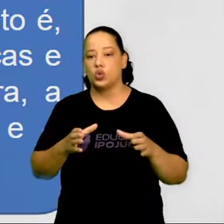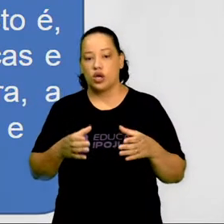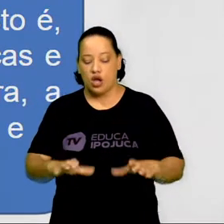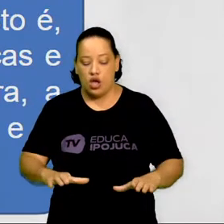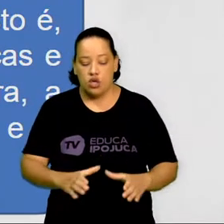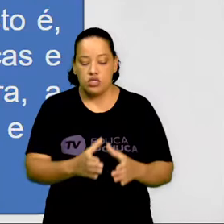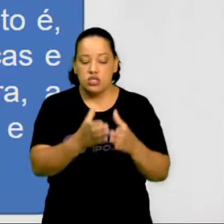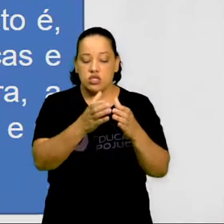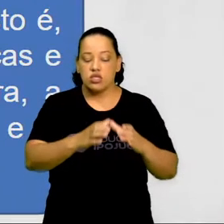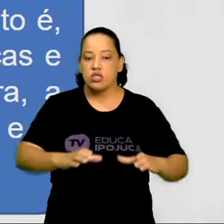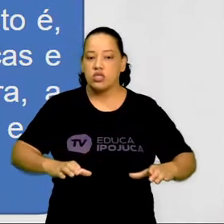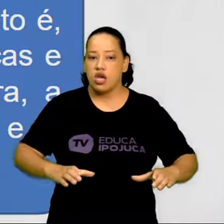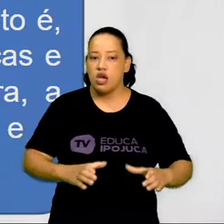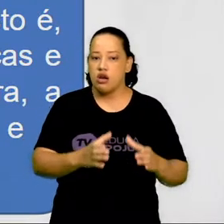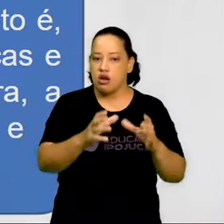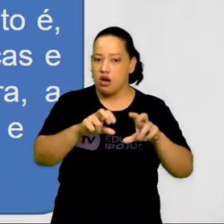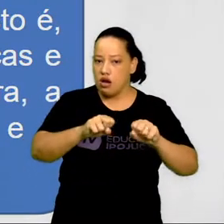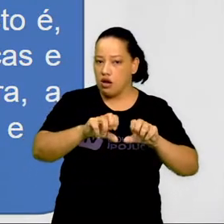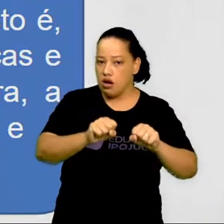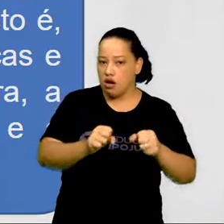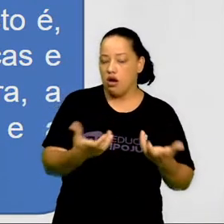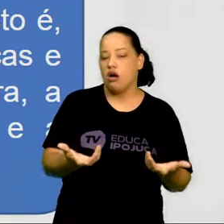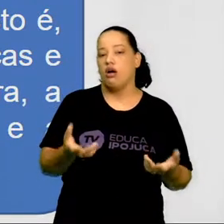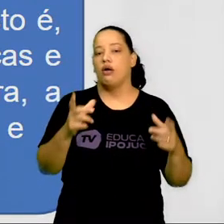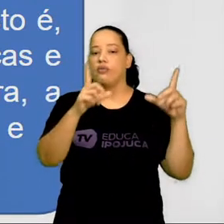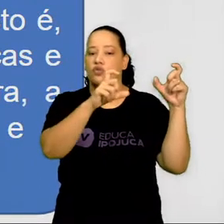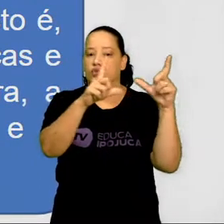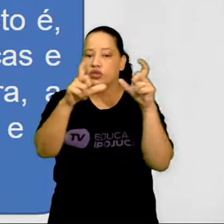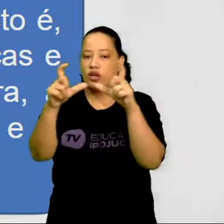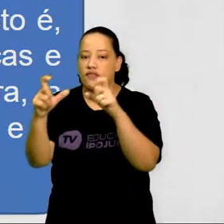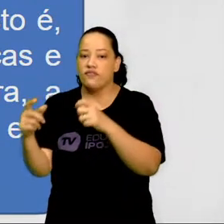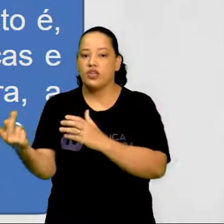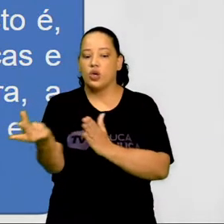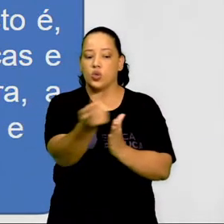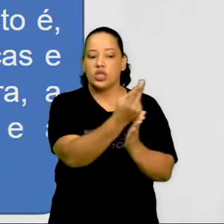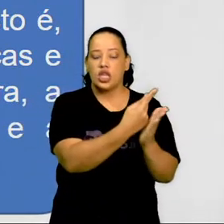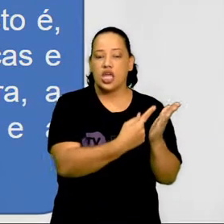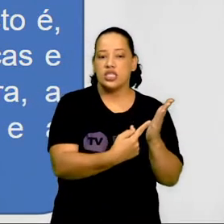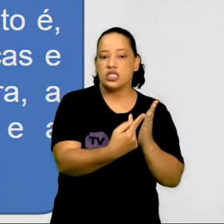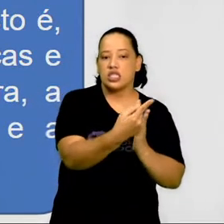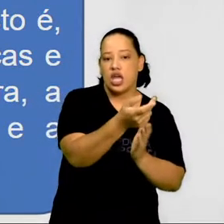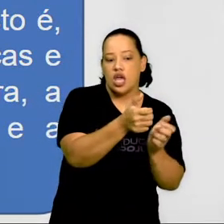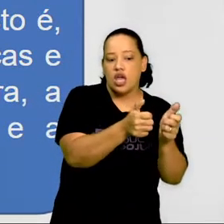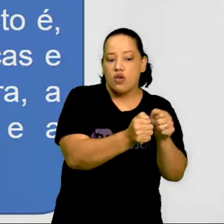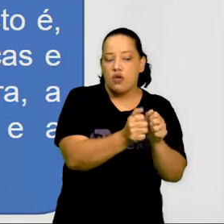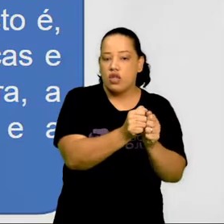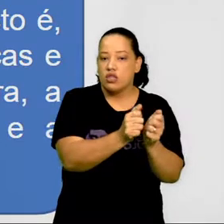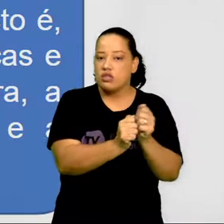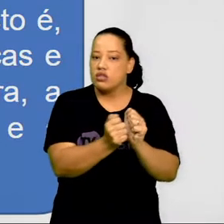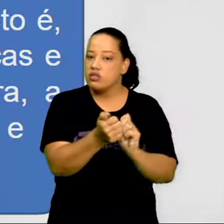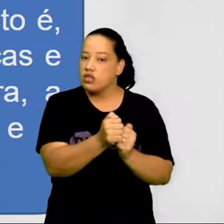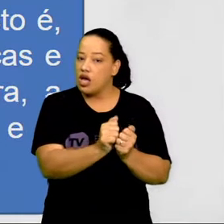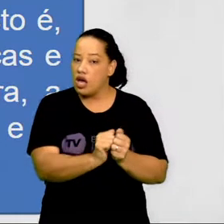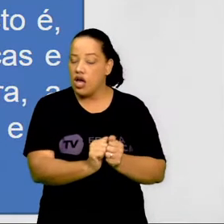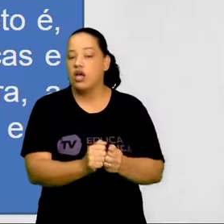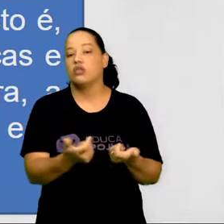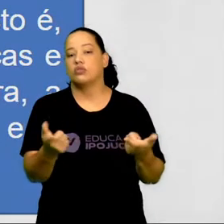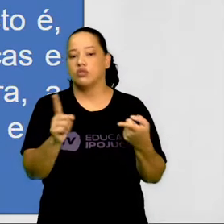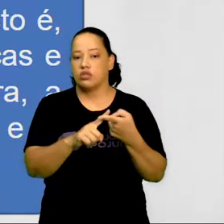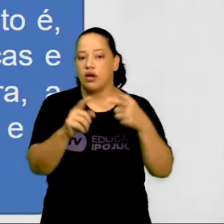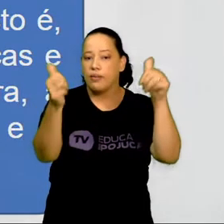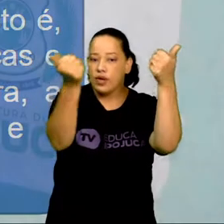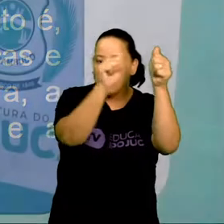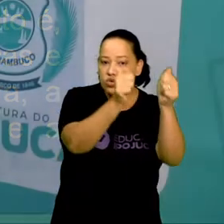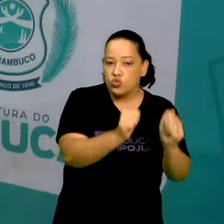a fotografia, o desenho, o artesanato e a escultura. Como vamos ver